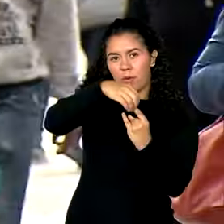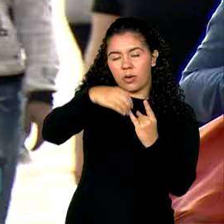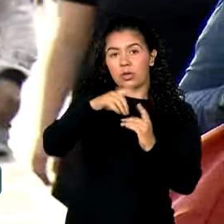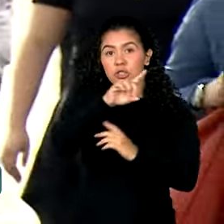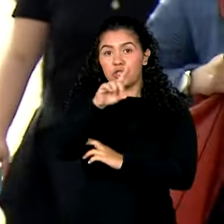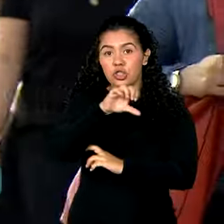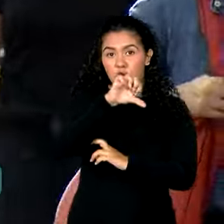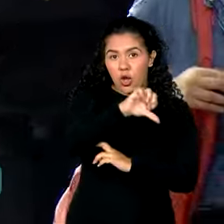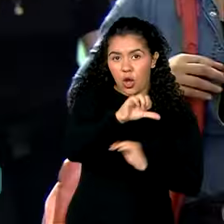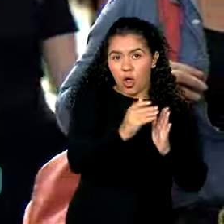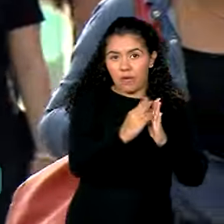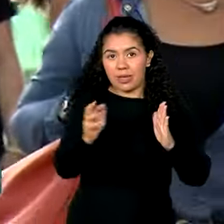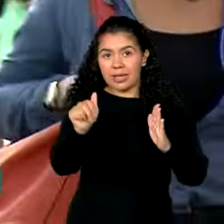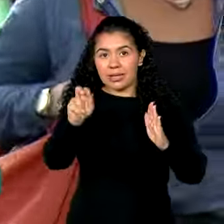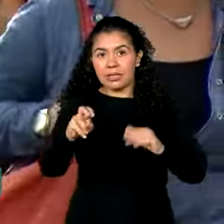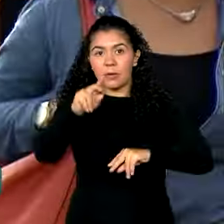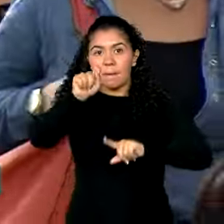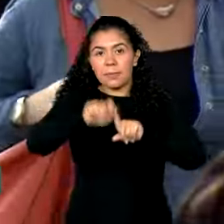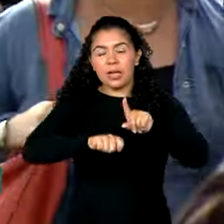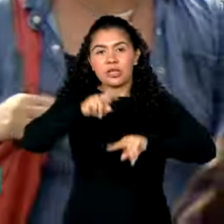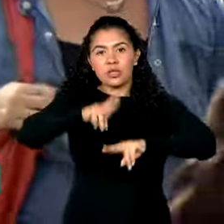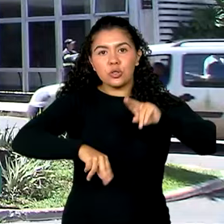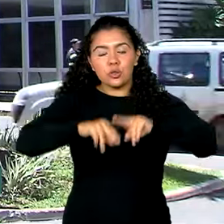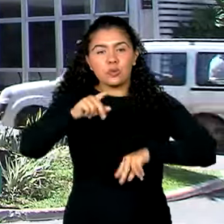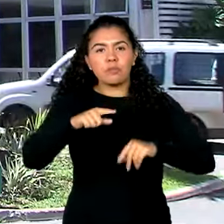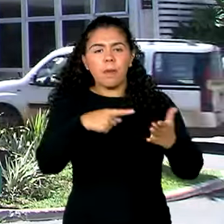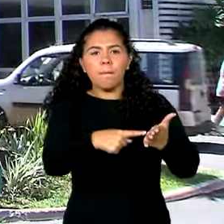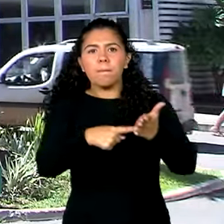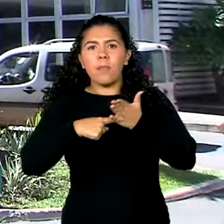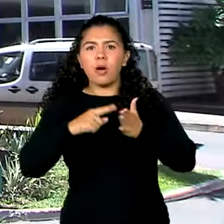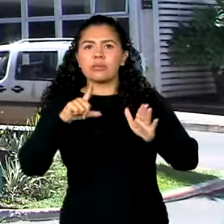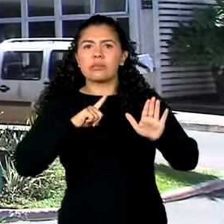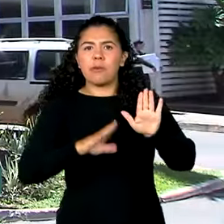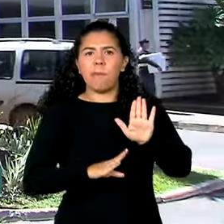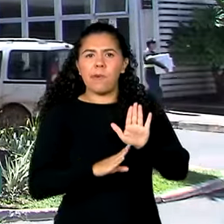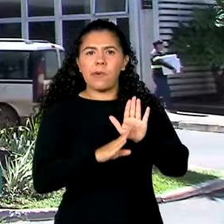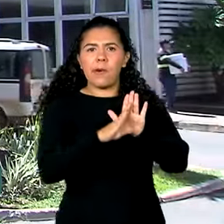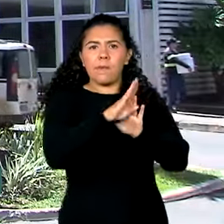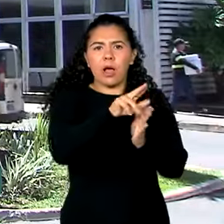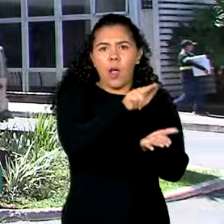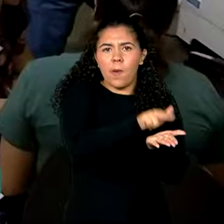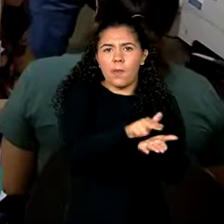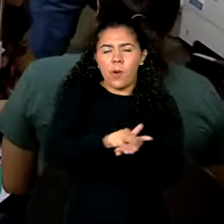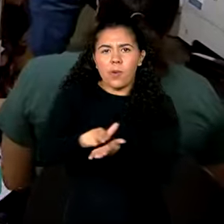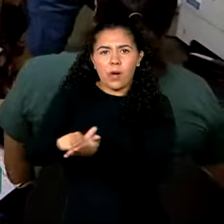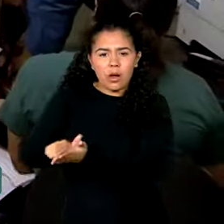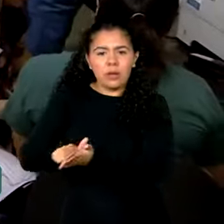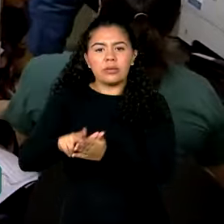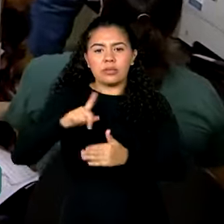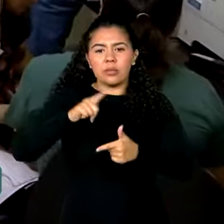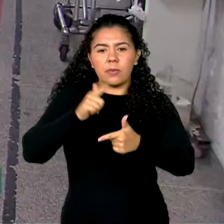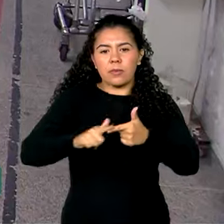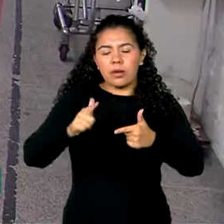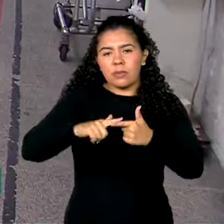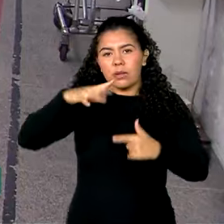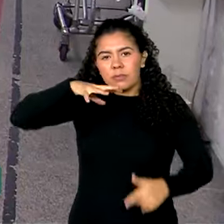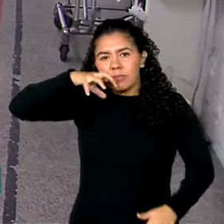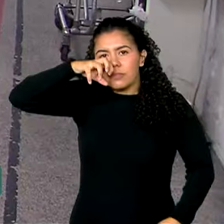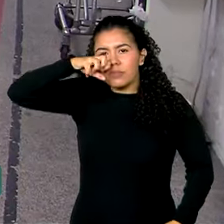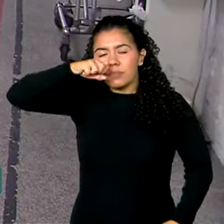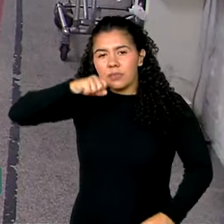a 15 de junho, indica um novo aumento nas internações de síndrome respiratória aguda grave,